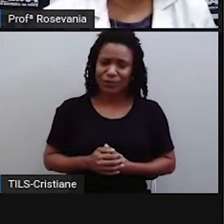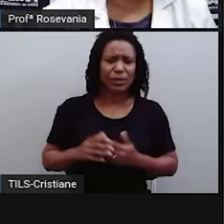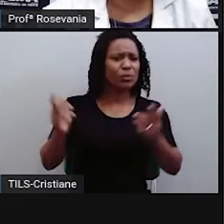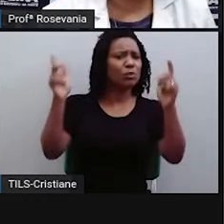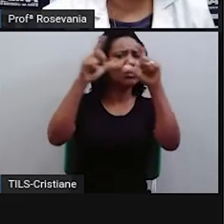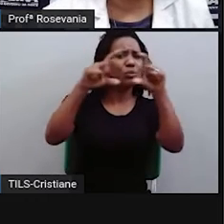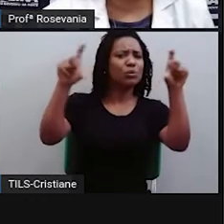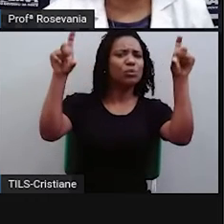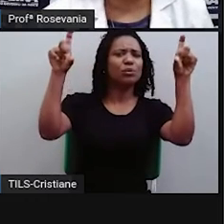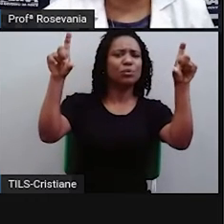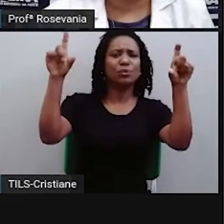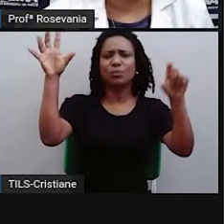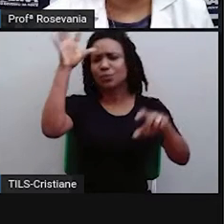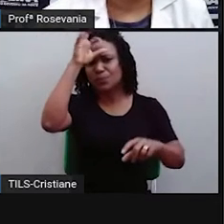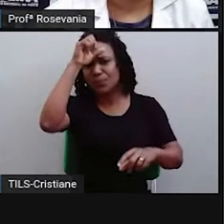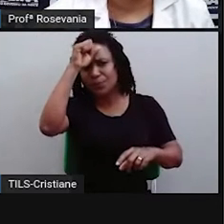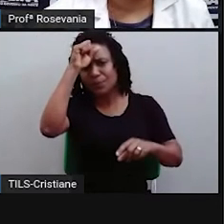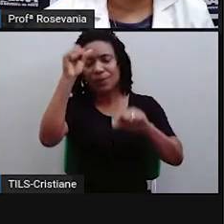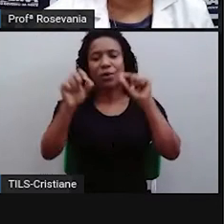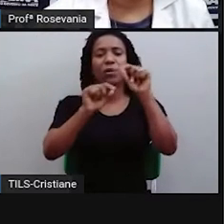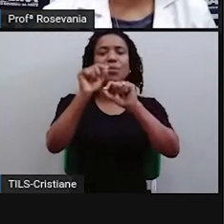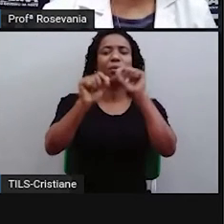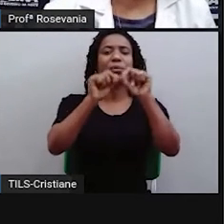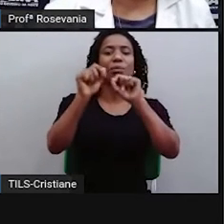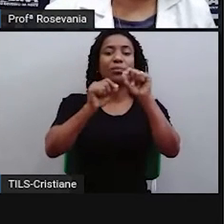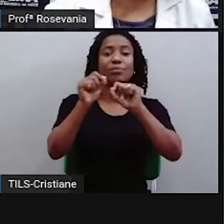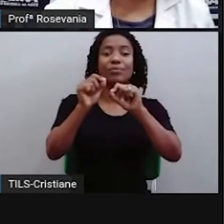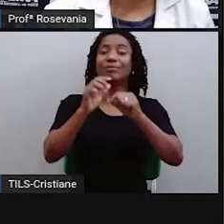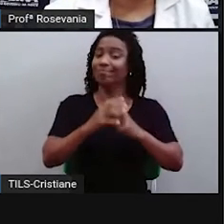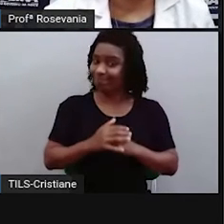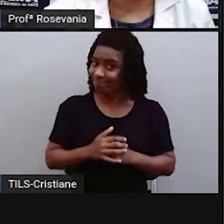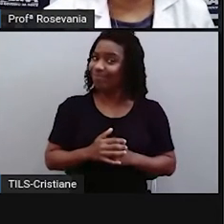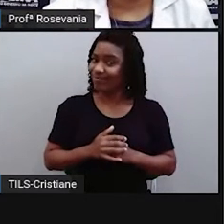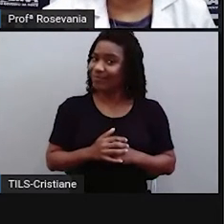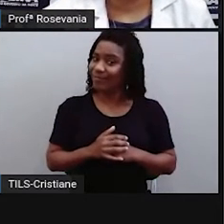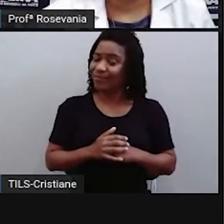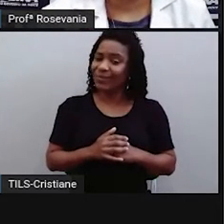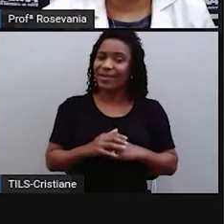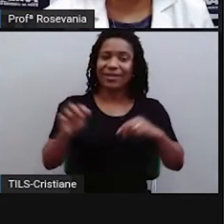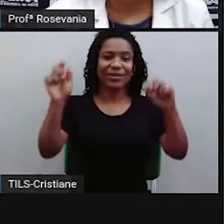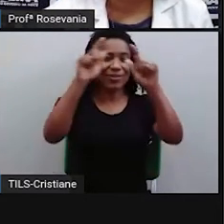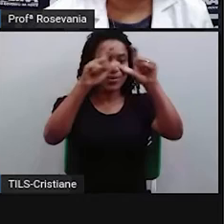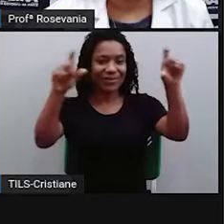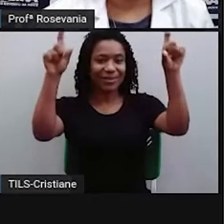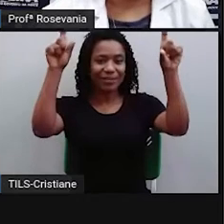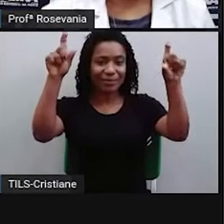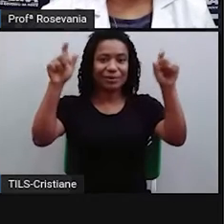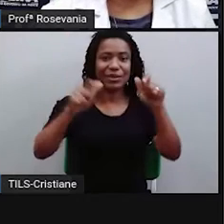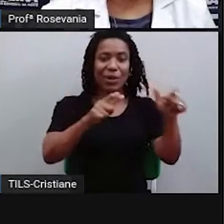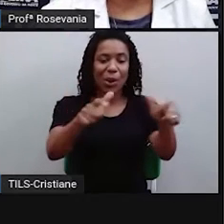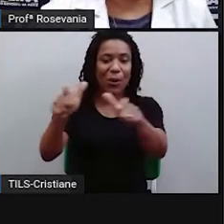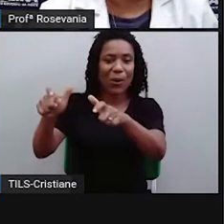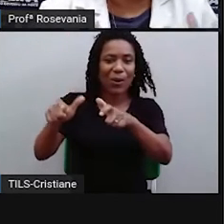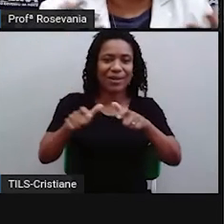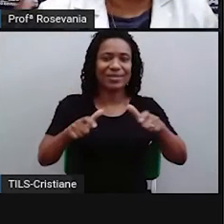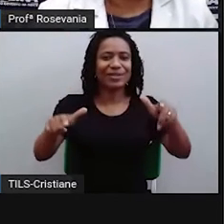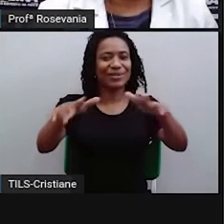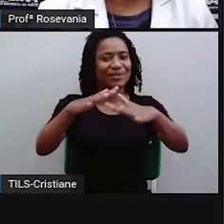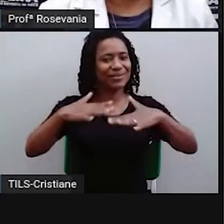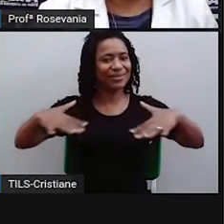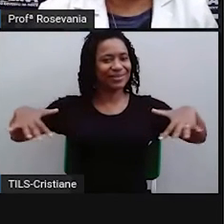aula de hoje? O que ele quer dizer? O nosso tema hoje é localização no espaço geográfico. E aí,